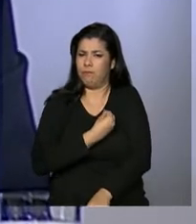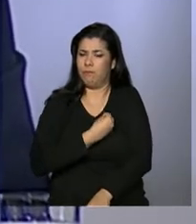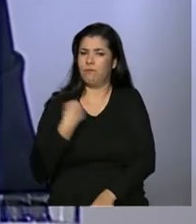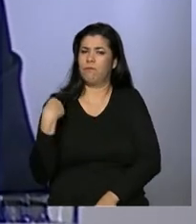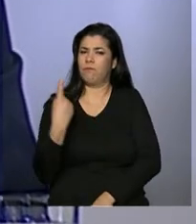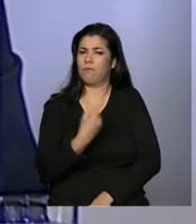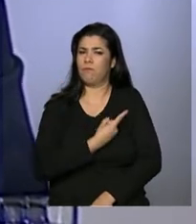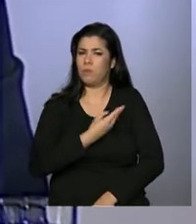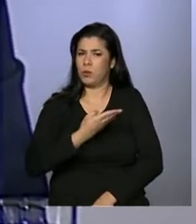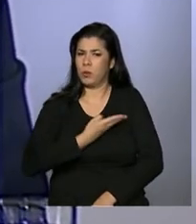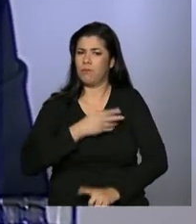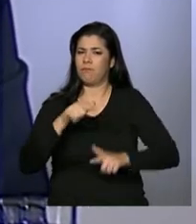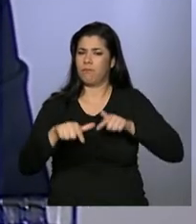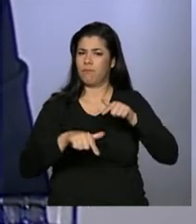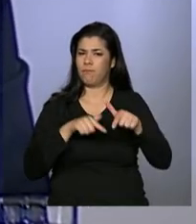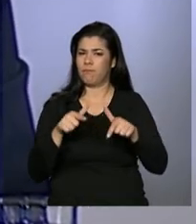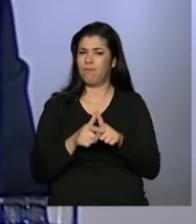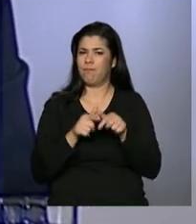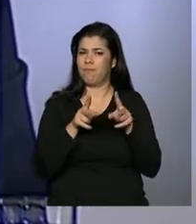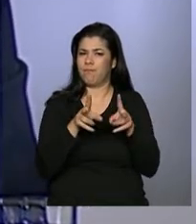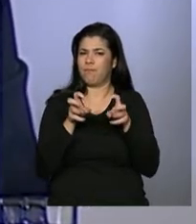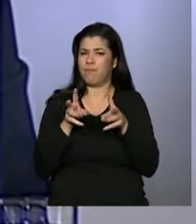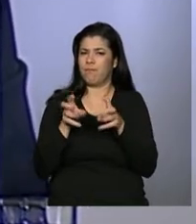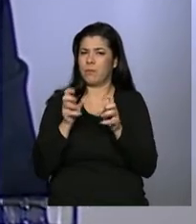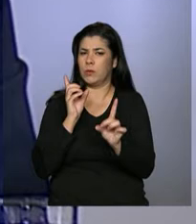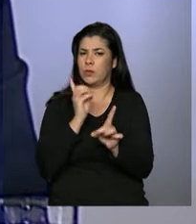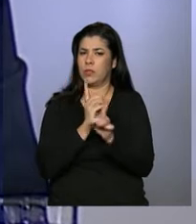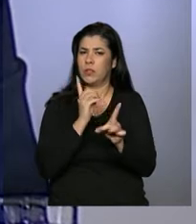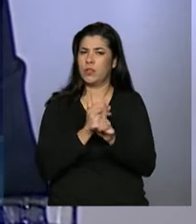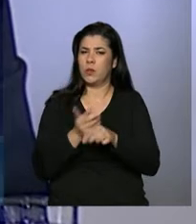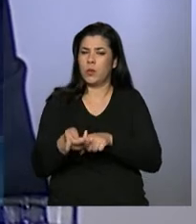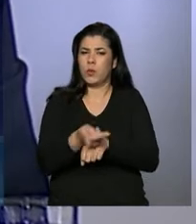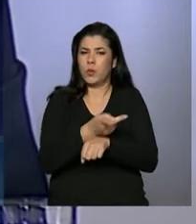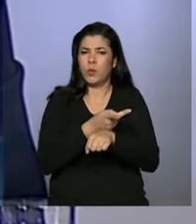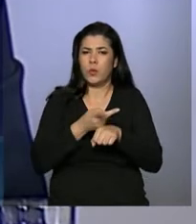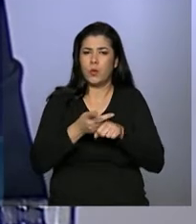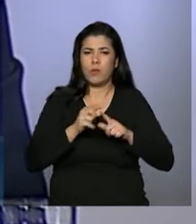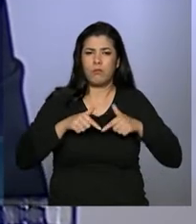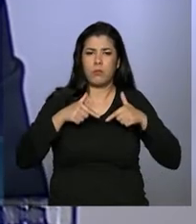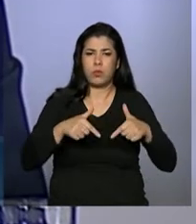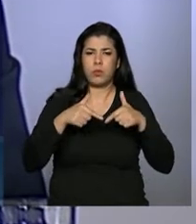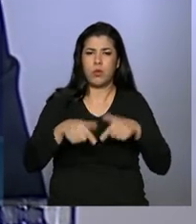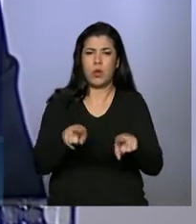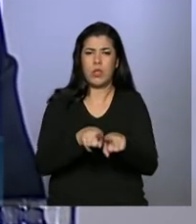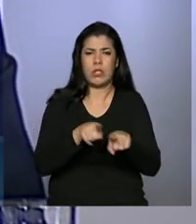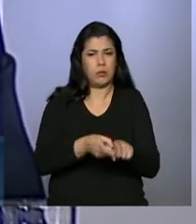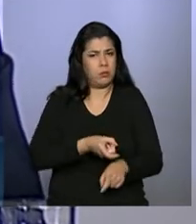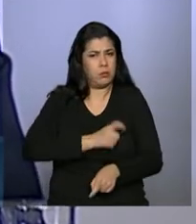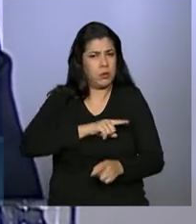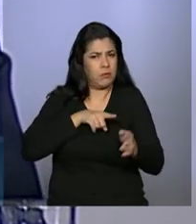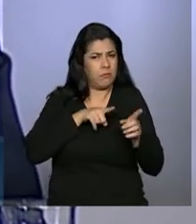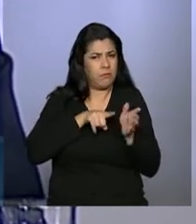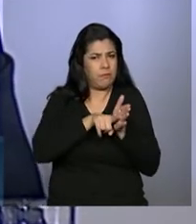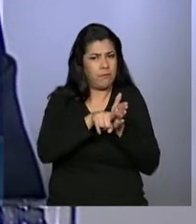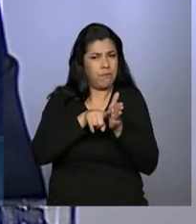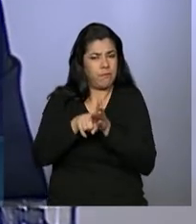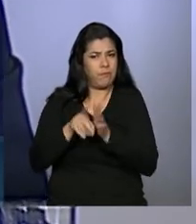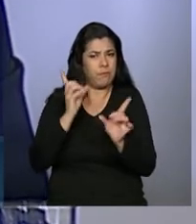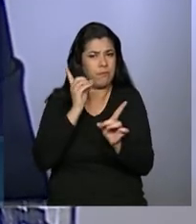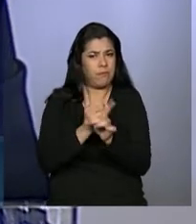colegas se deparam e buscaram maneiras de interferir para apontar um caminho melhor.